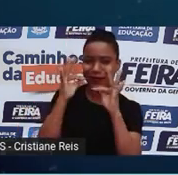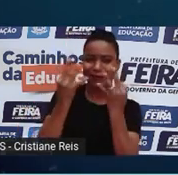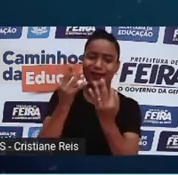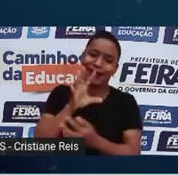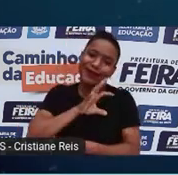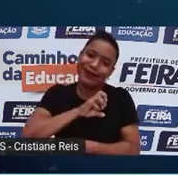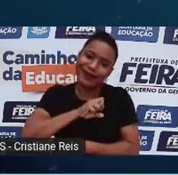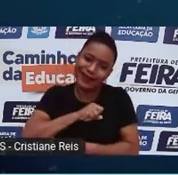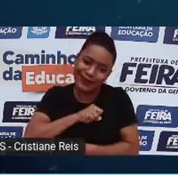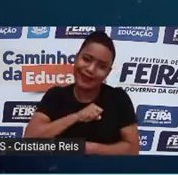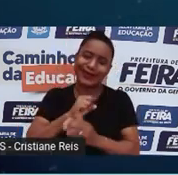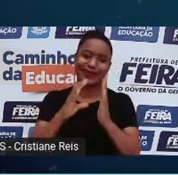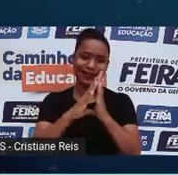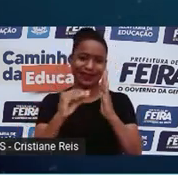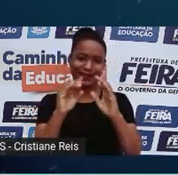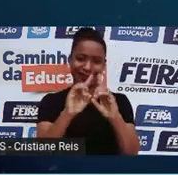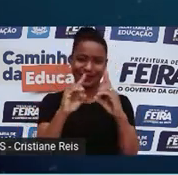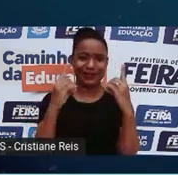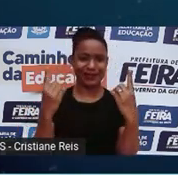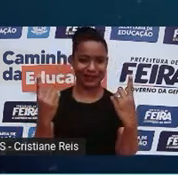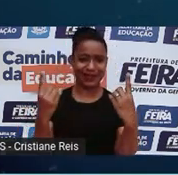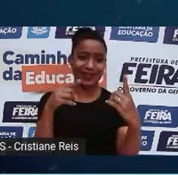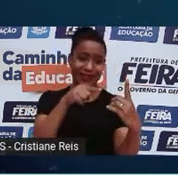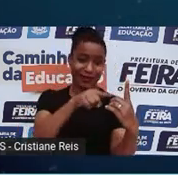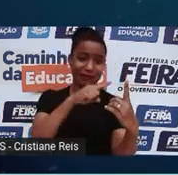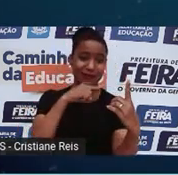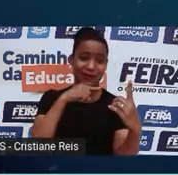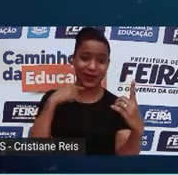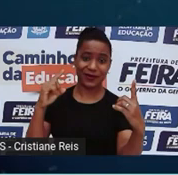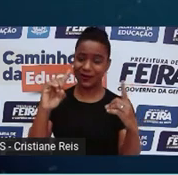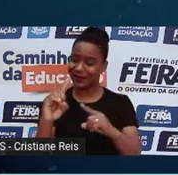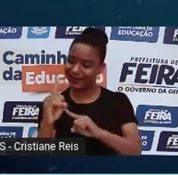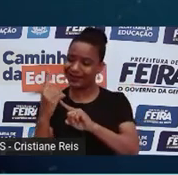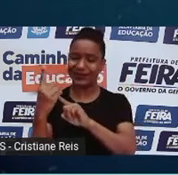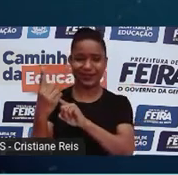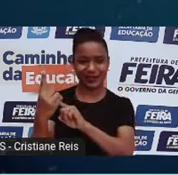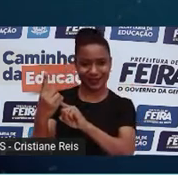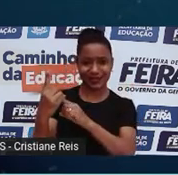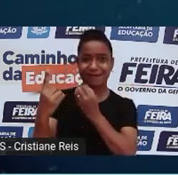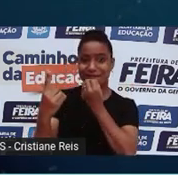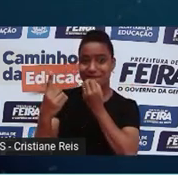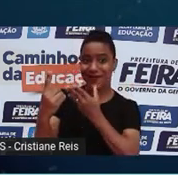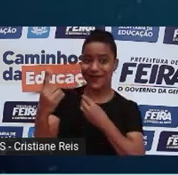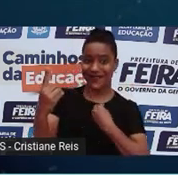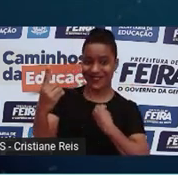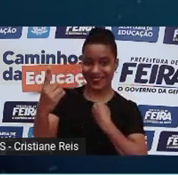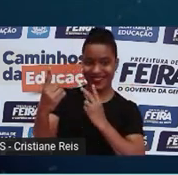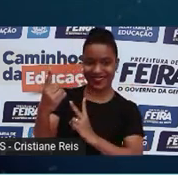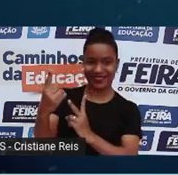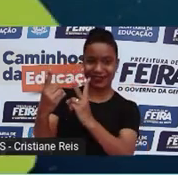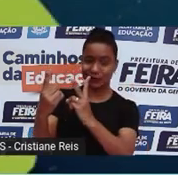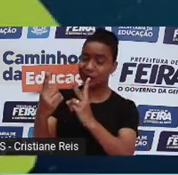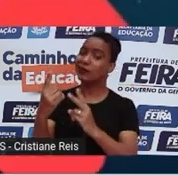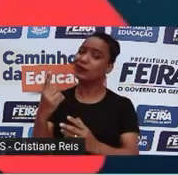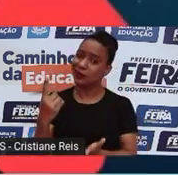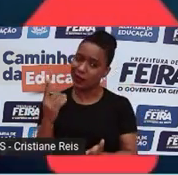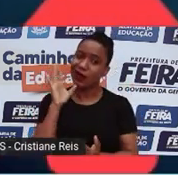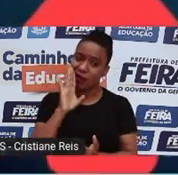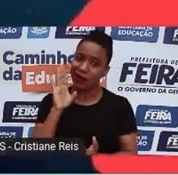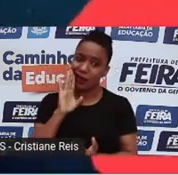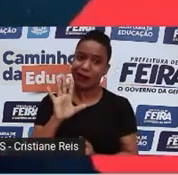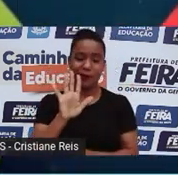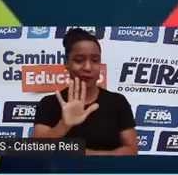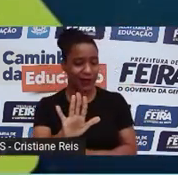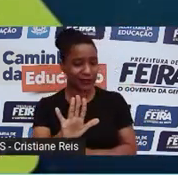mais tempo com ele, ao seu lado. Na teoria, isso seria bem legal, mas na prática tem muitos riscos. Imagine só se o